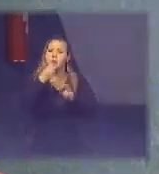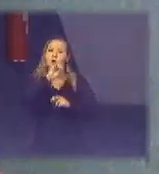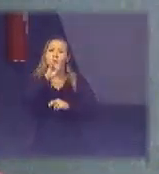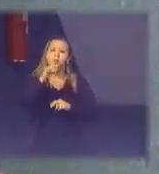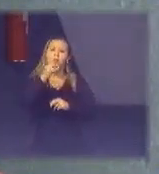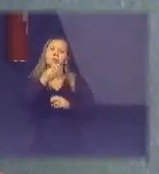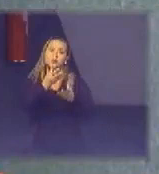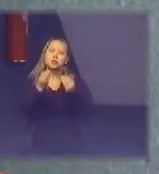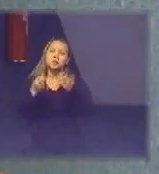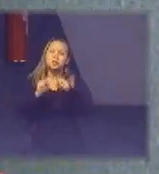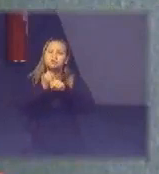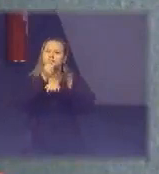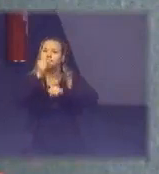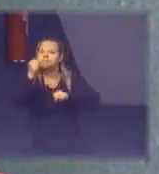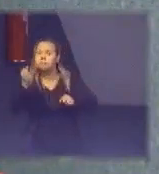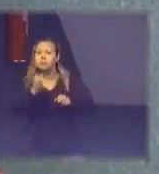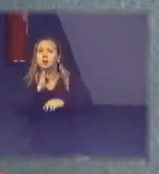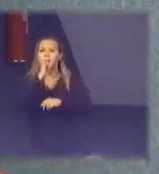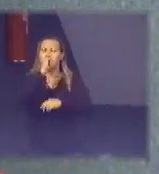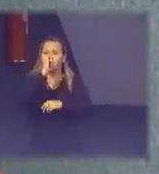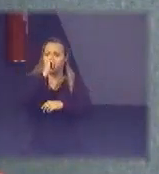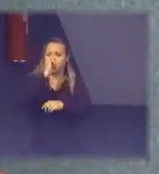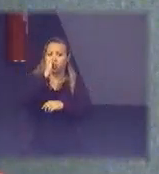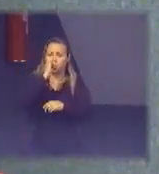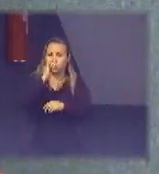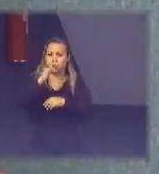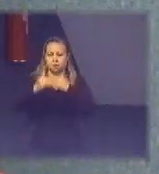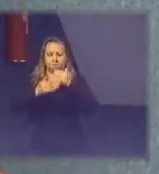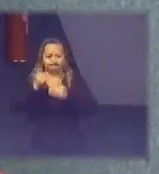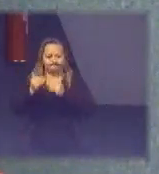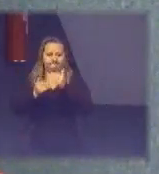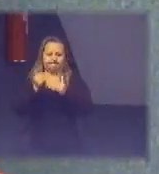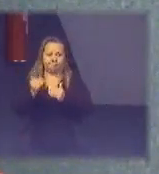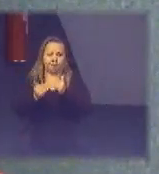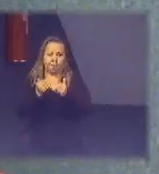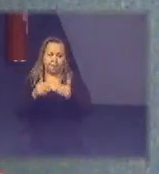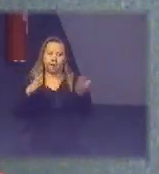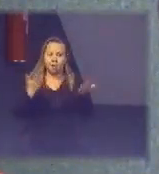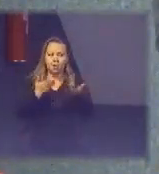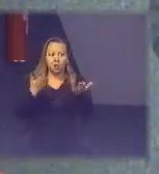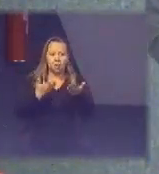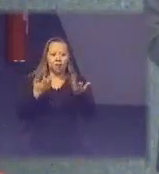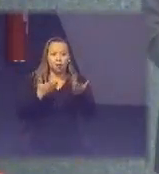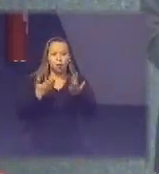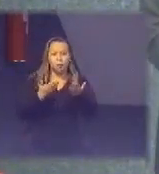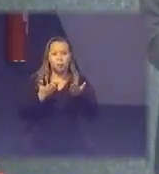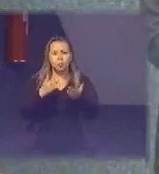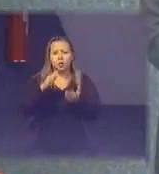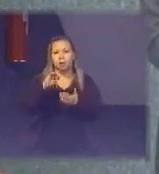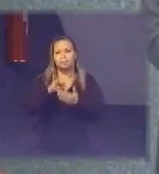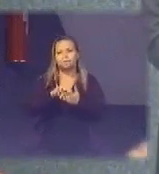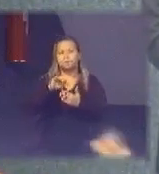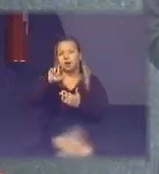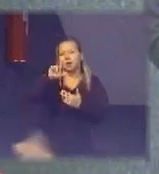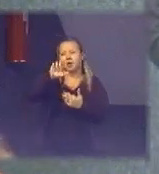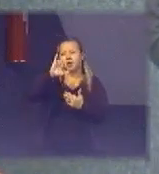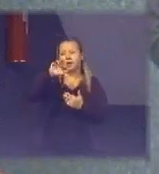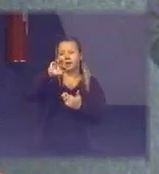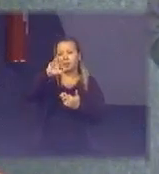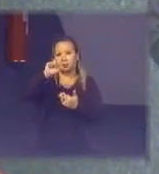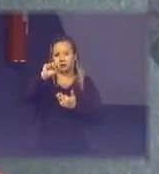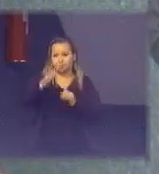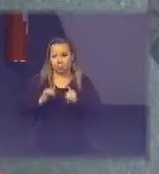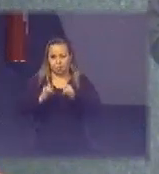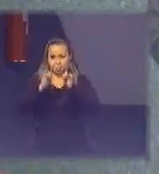bastante grande para se desenvolver hoje a Green Electrum ela trabalha com três operadores